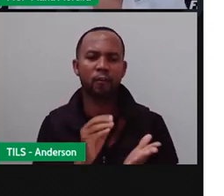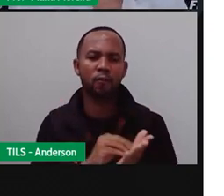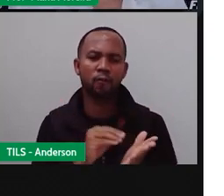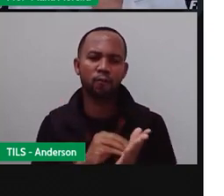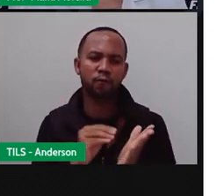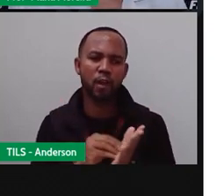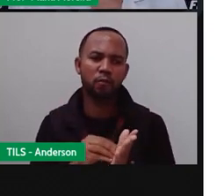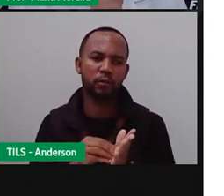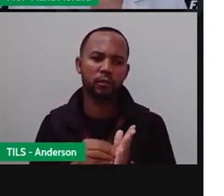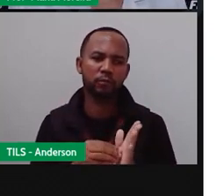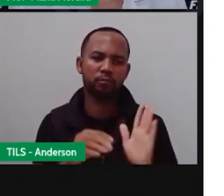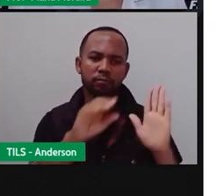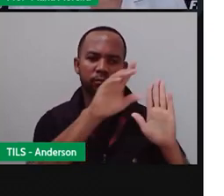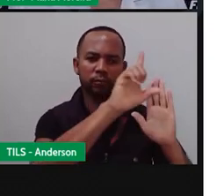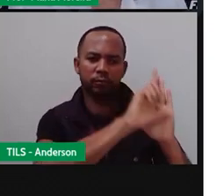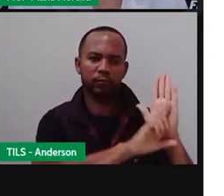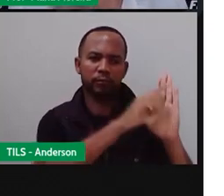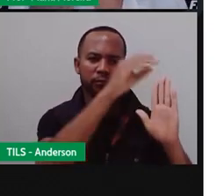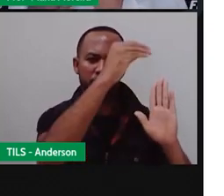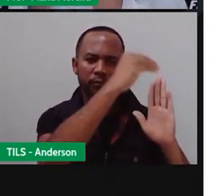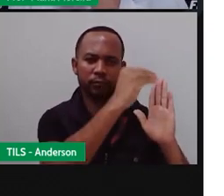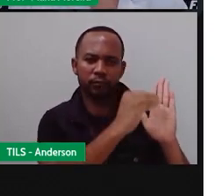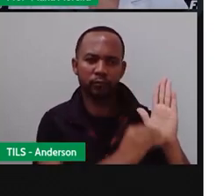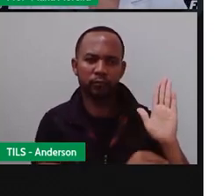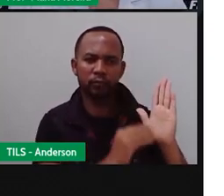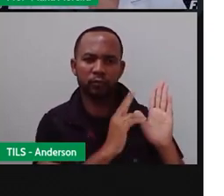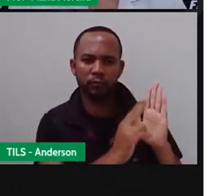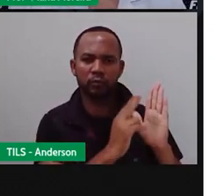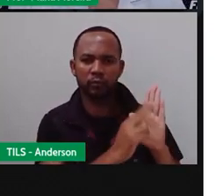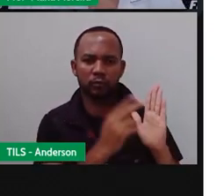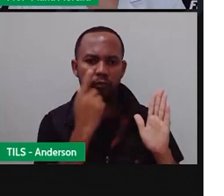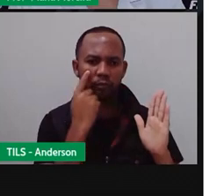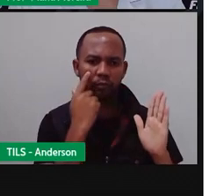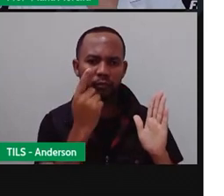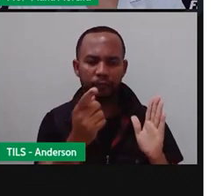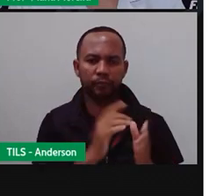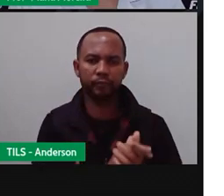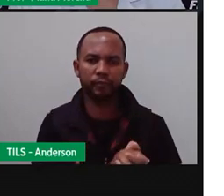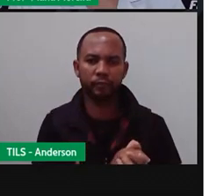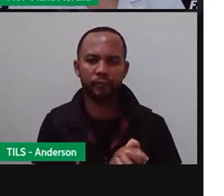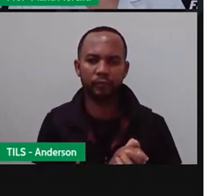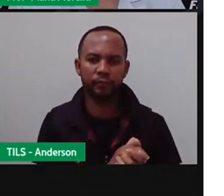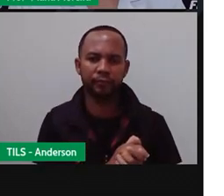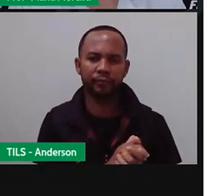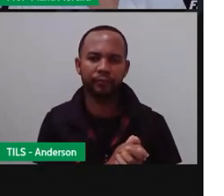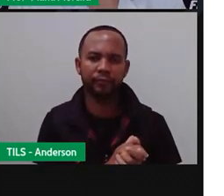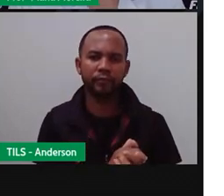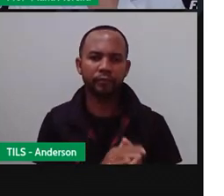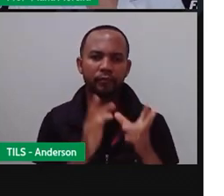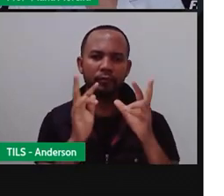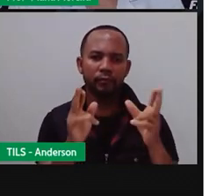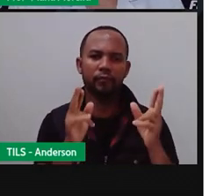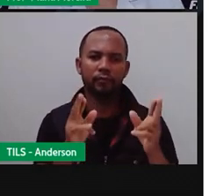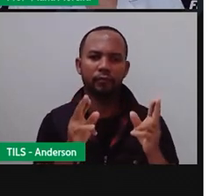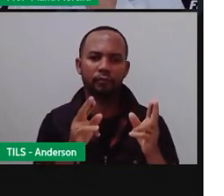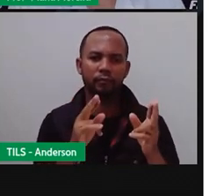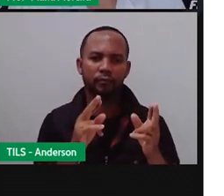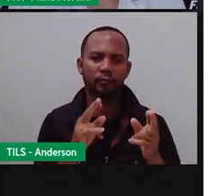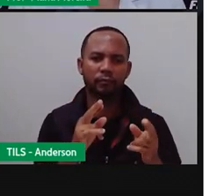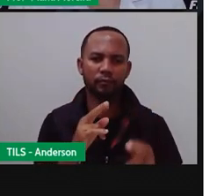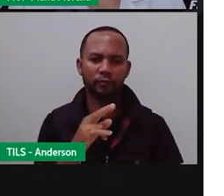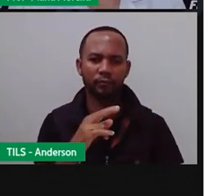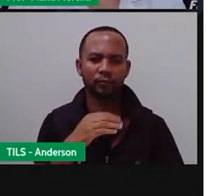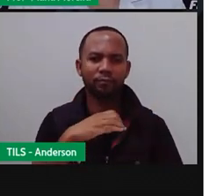entraram na lista vermelha. Tá? Bom, a gente tem uma imagem ainda da queixada, né, que é uma espécie de porco do mato, que foi encontrada, né,